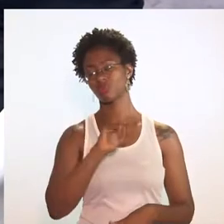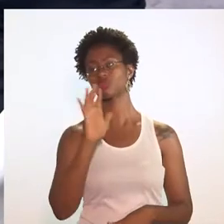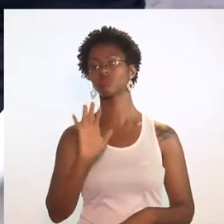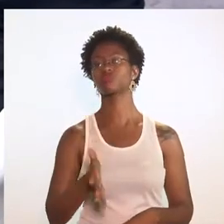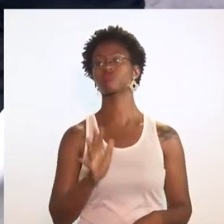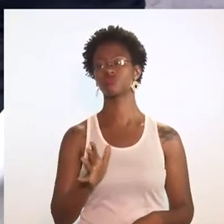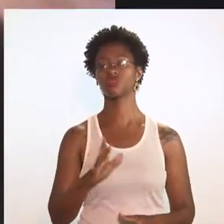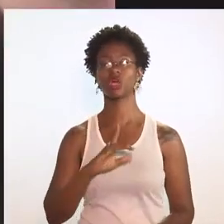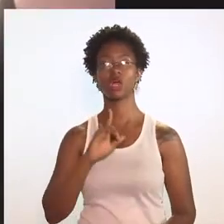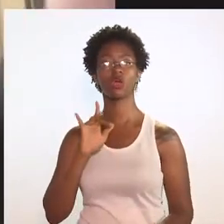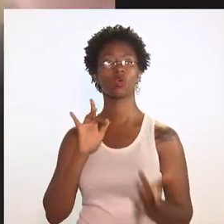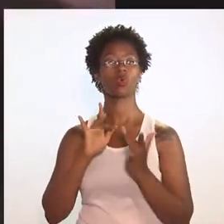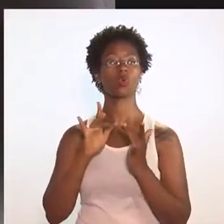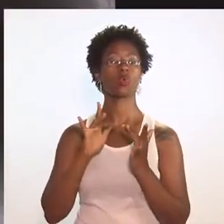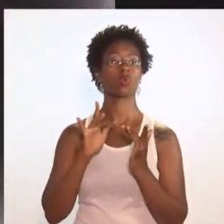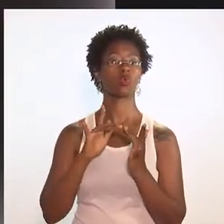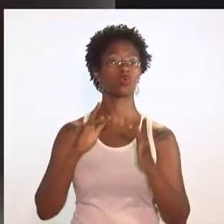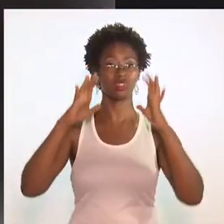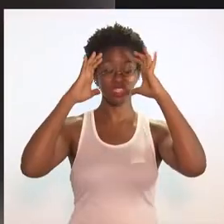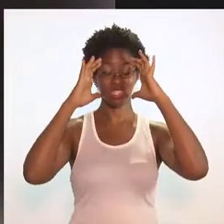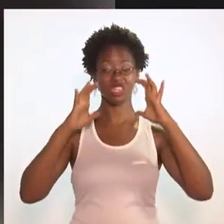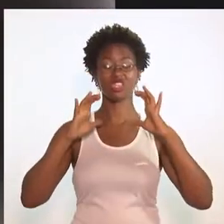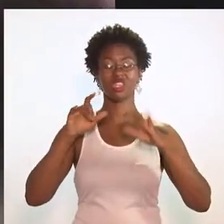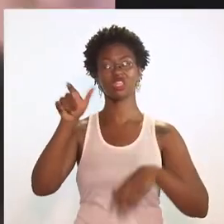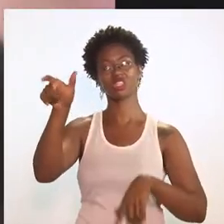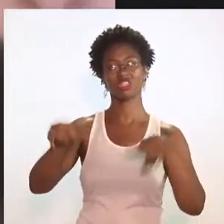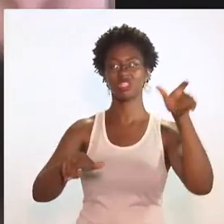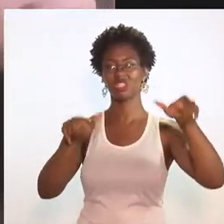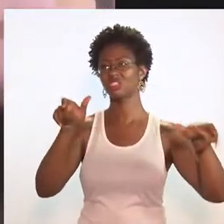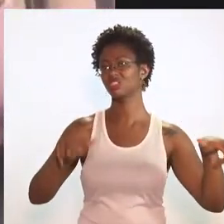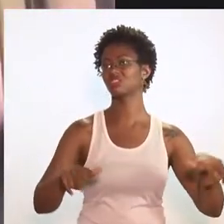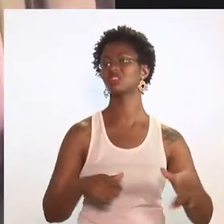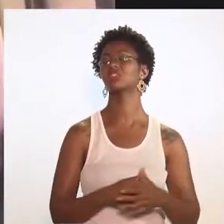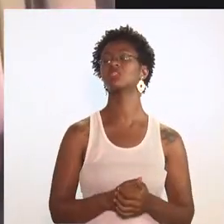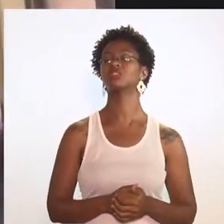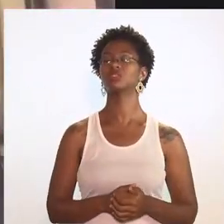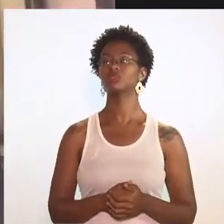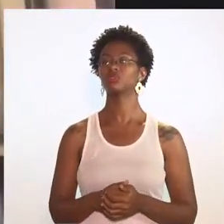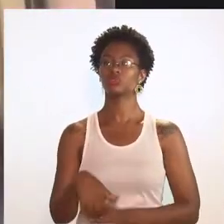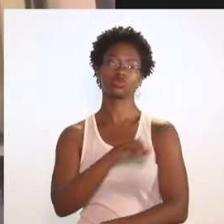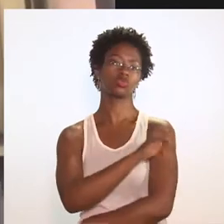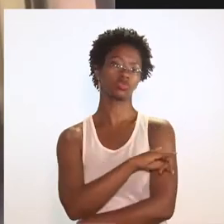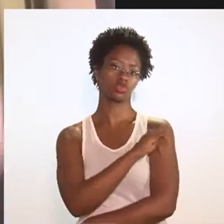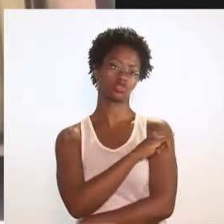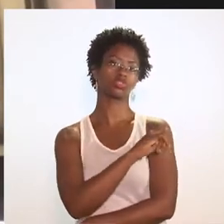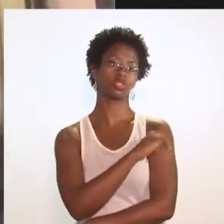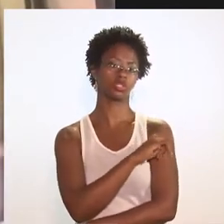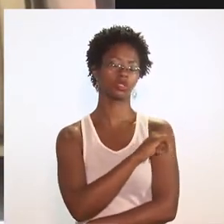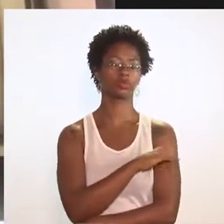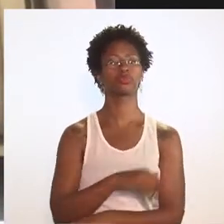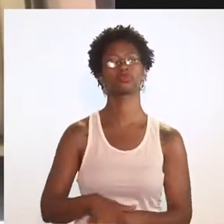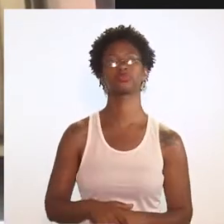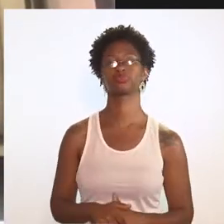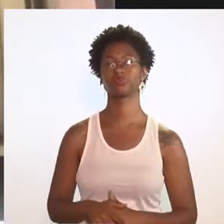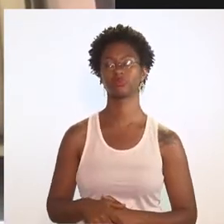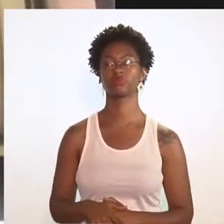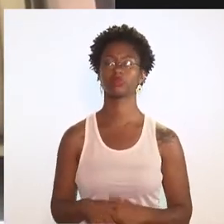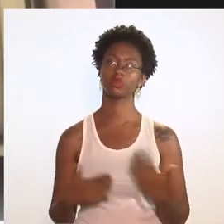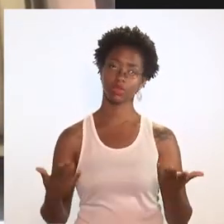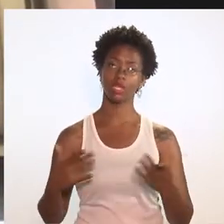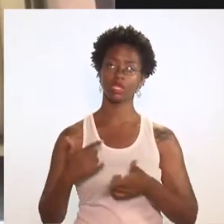já estar alcançando o cidadão do Rio de Janeiro.